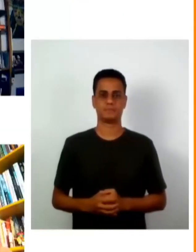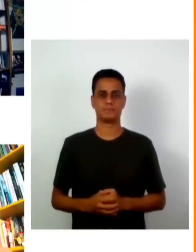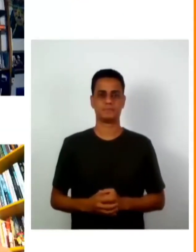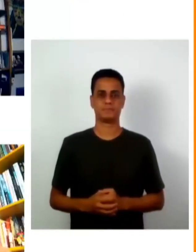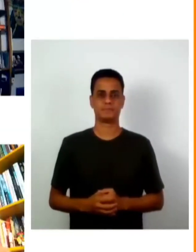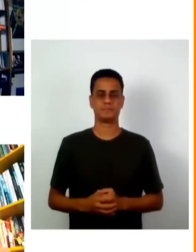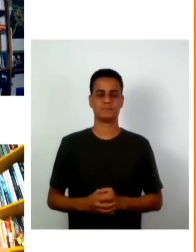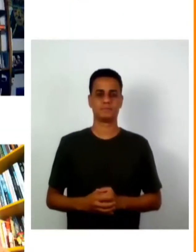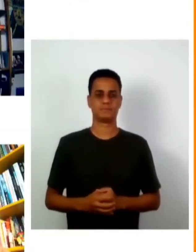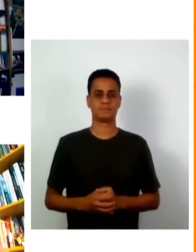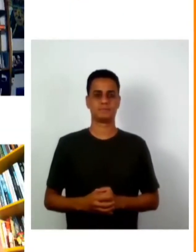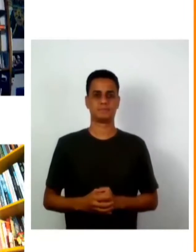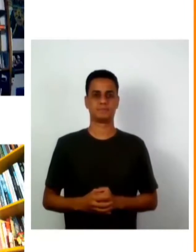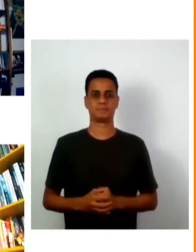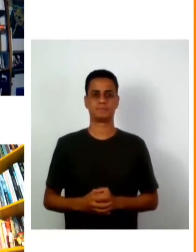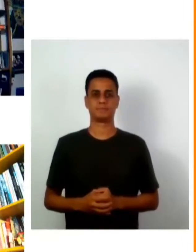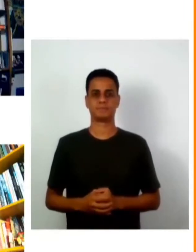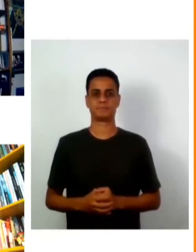ótimo